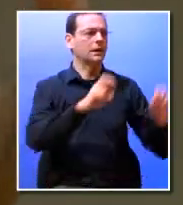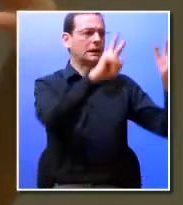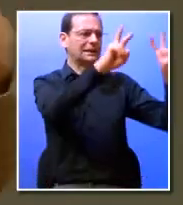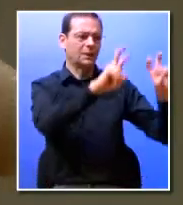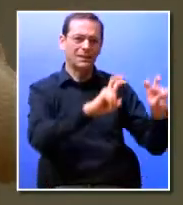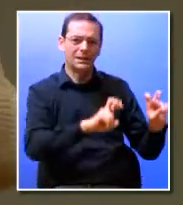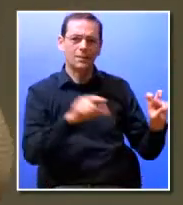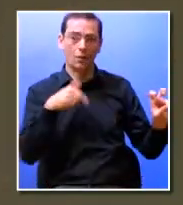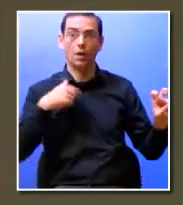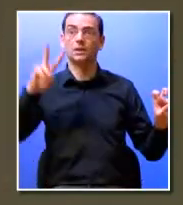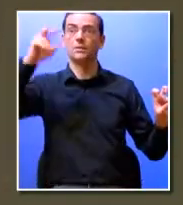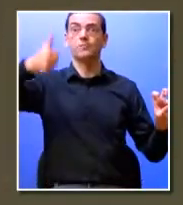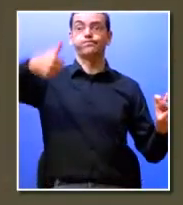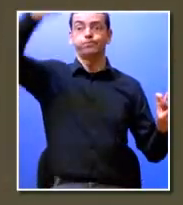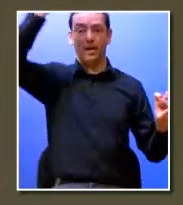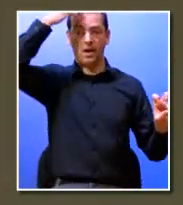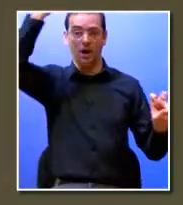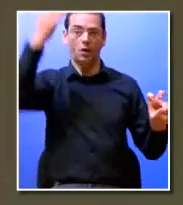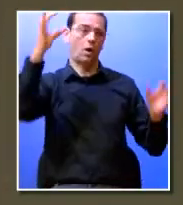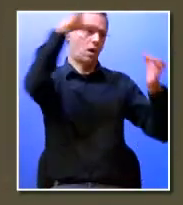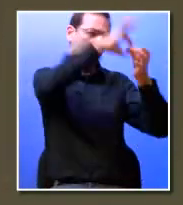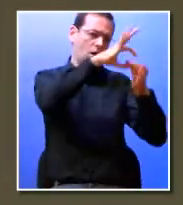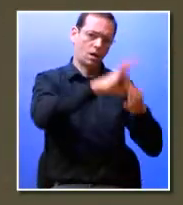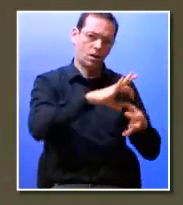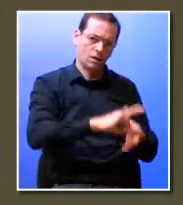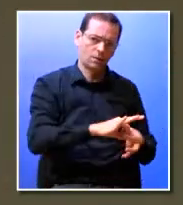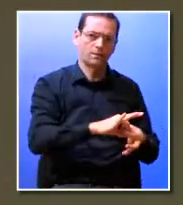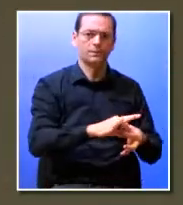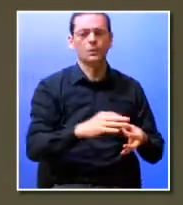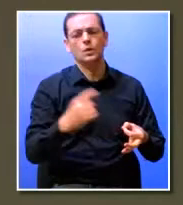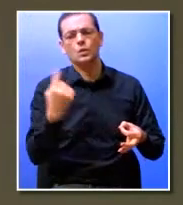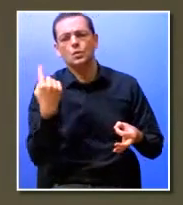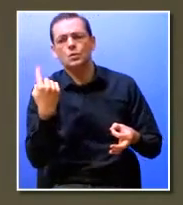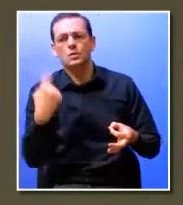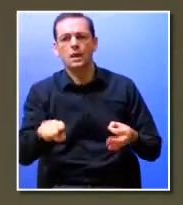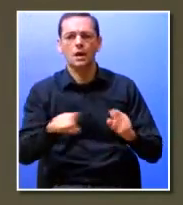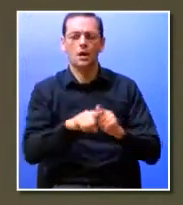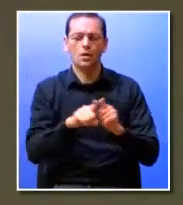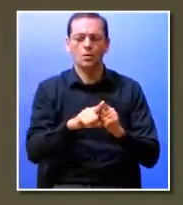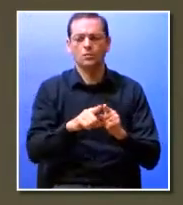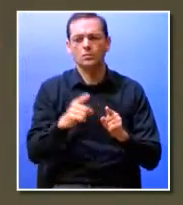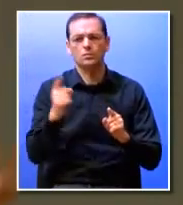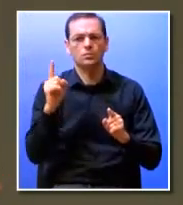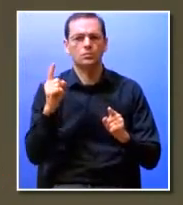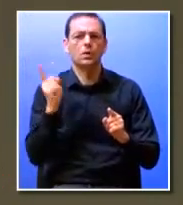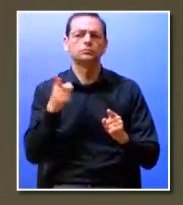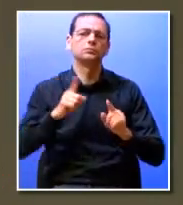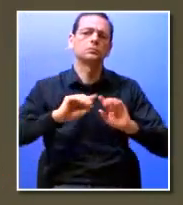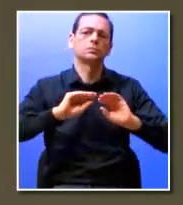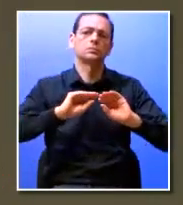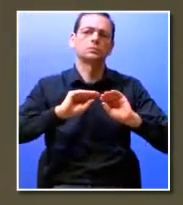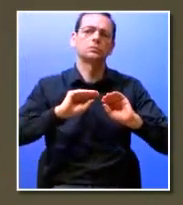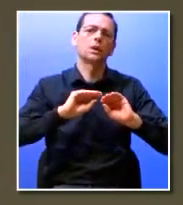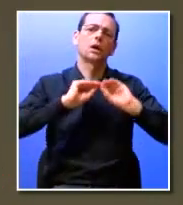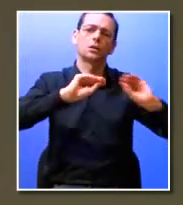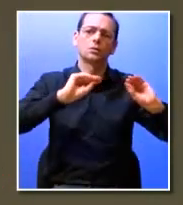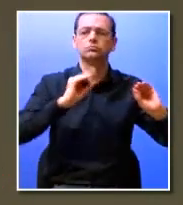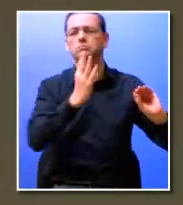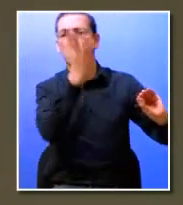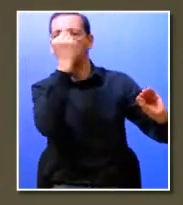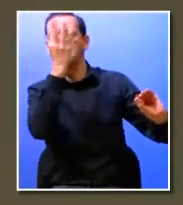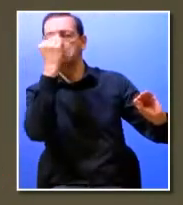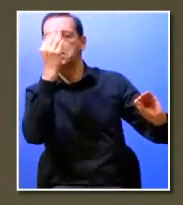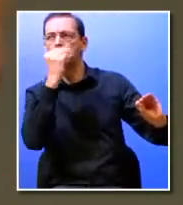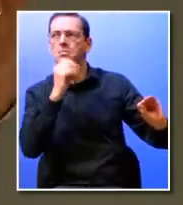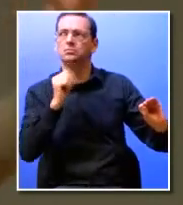super temas acabei por se calhar embater aqui num tema mais numa causa num tema mais raiz que é isto no fundo é educação e é aprendizagem mais que outra